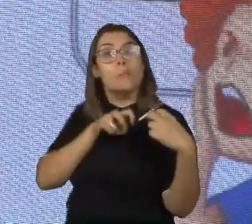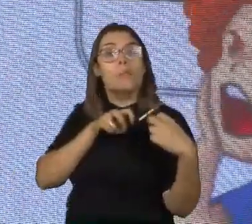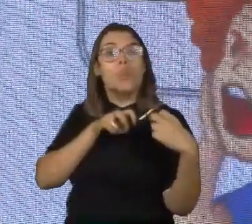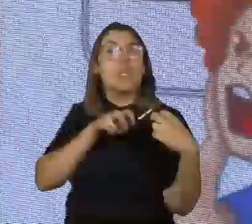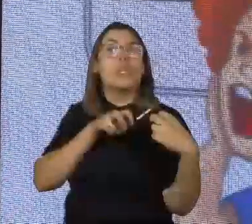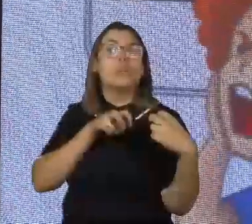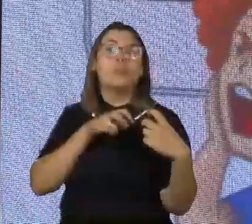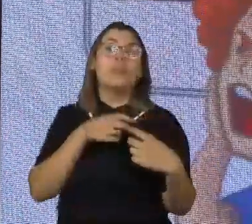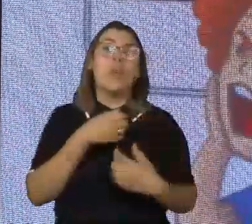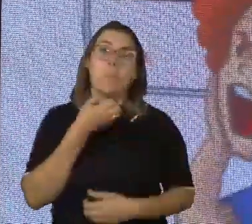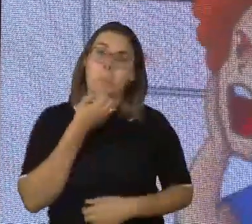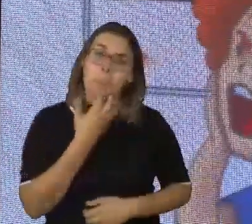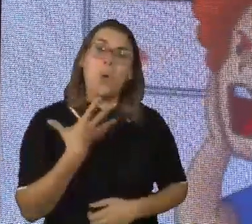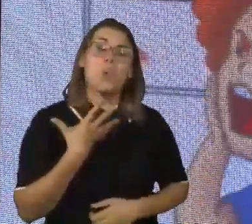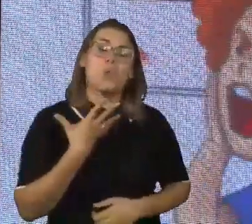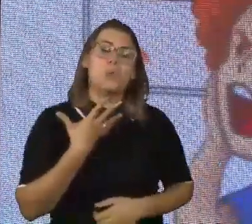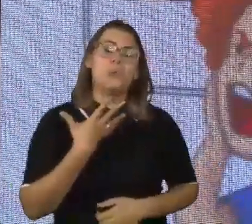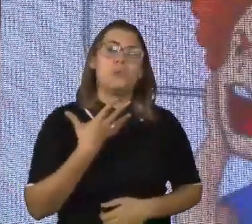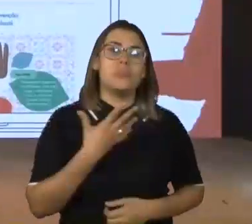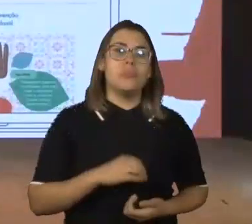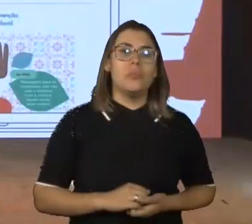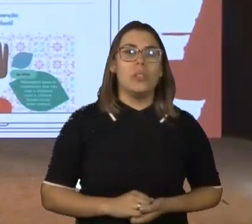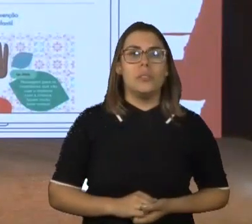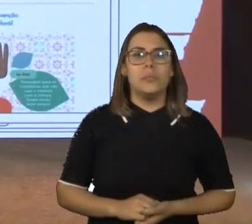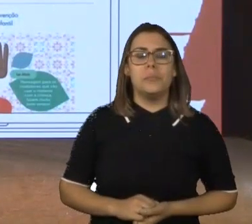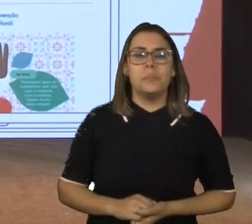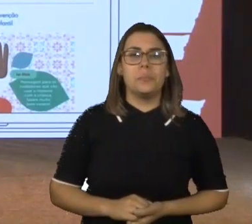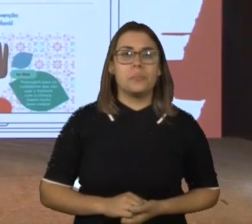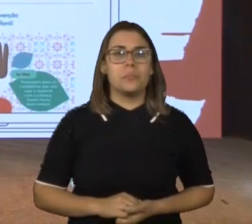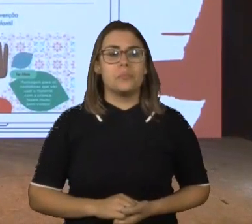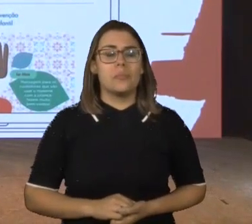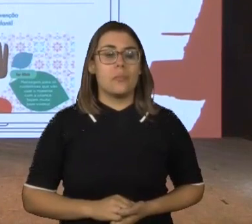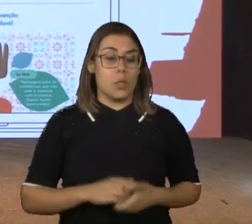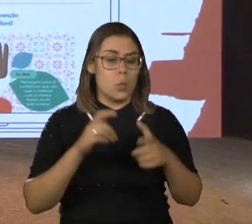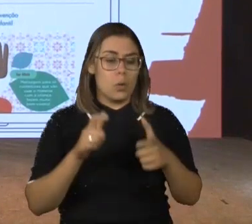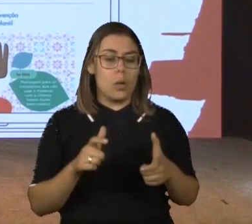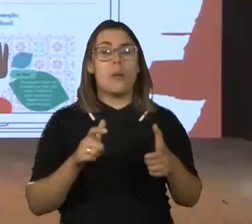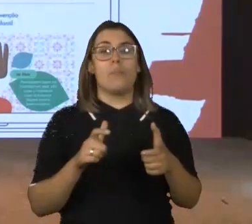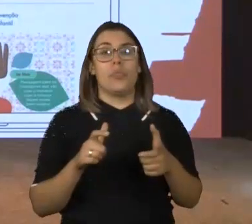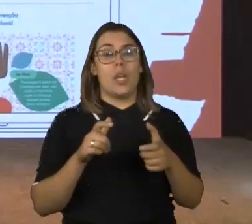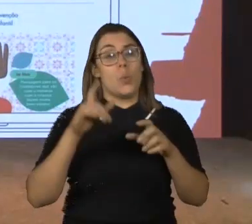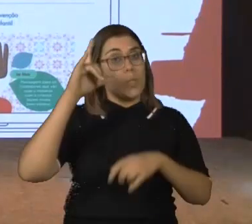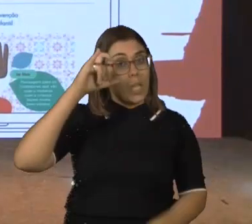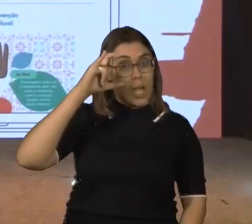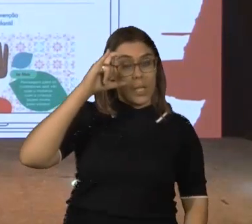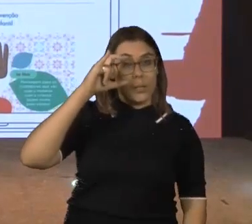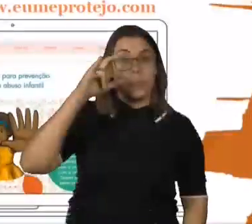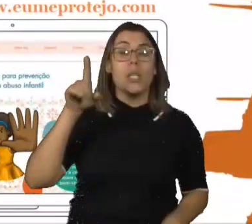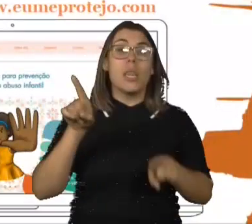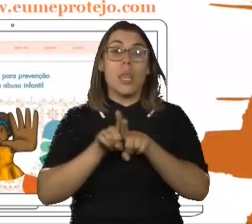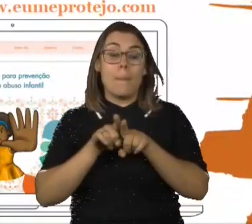conteúdos científicos, inclusive, e ela está no Instagram, no